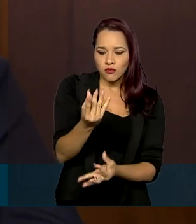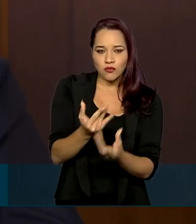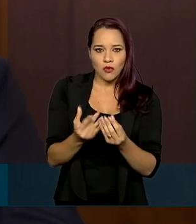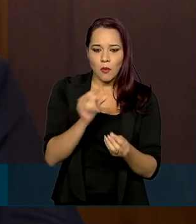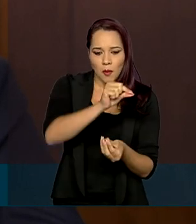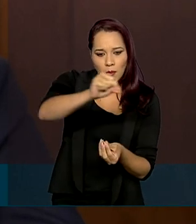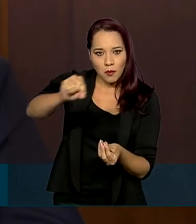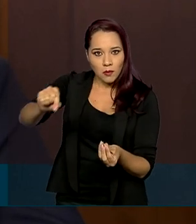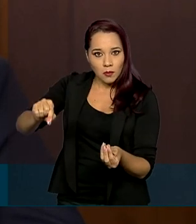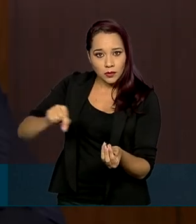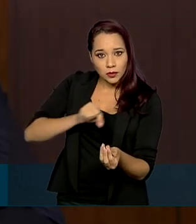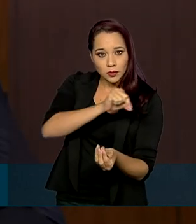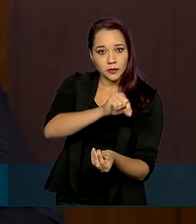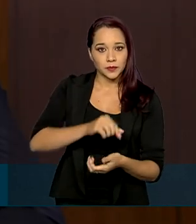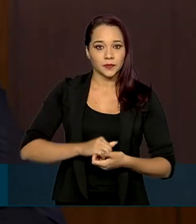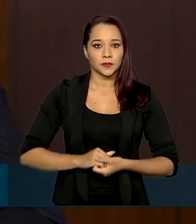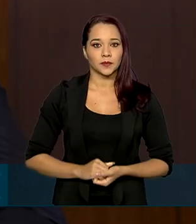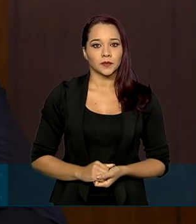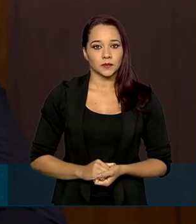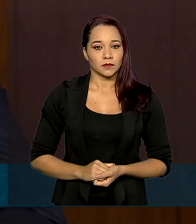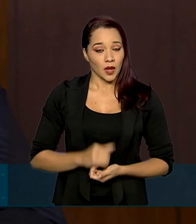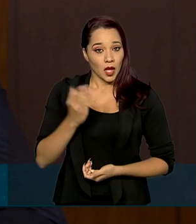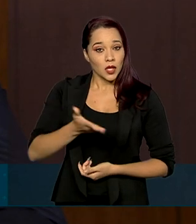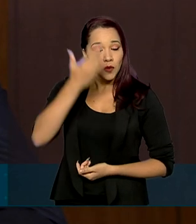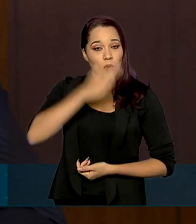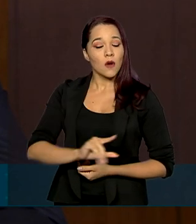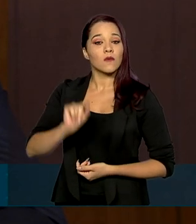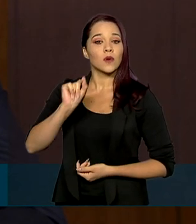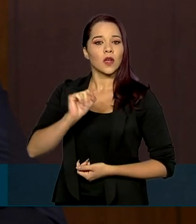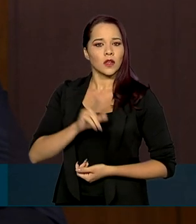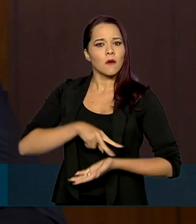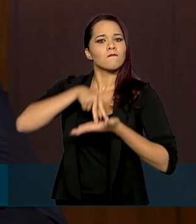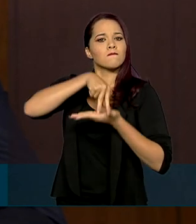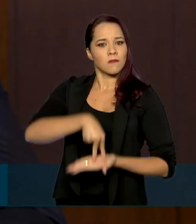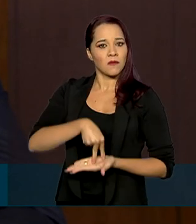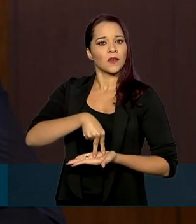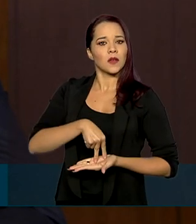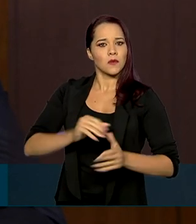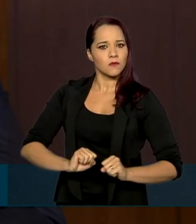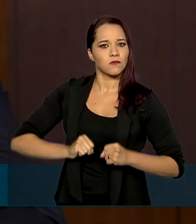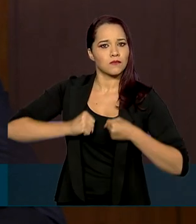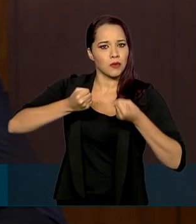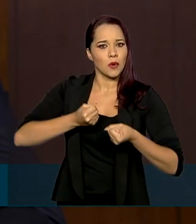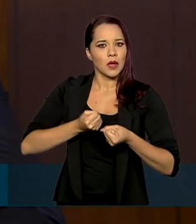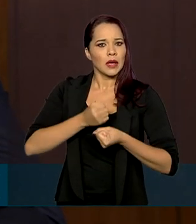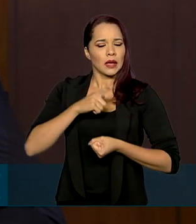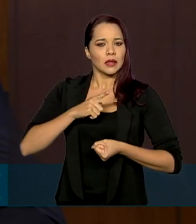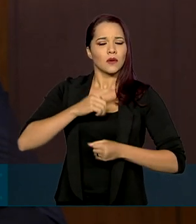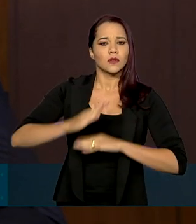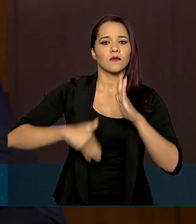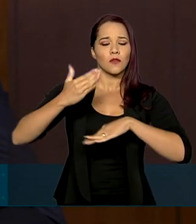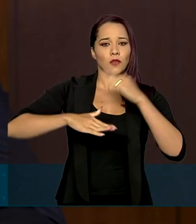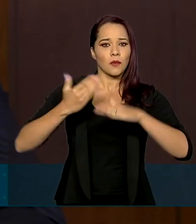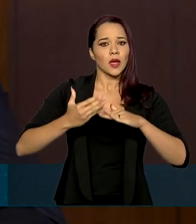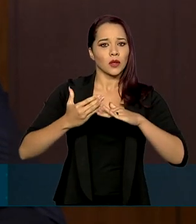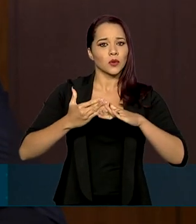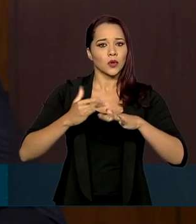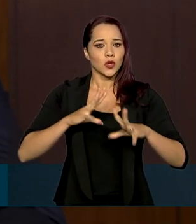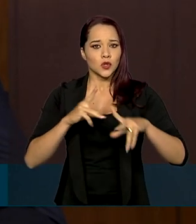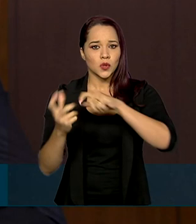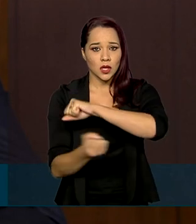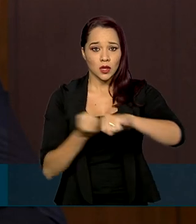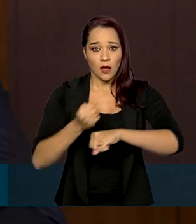no entorno dessa região. Isso mostra que mantemos firme nosso empenho em buscar o desenvolvimento sustentável do país,